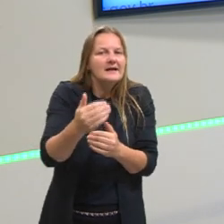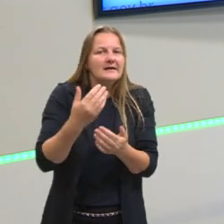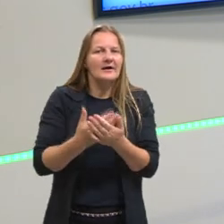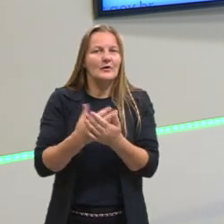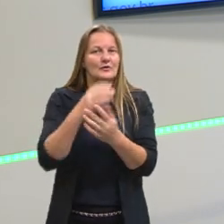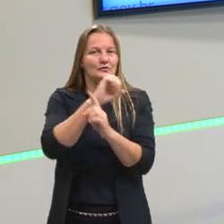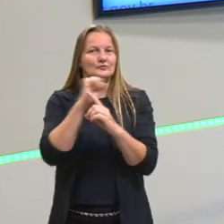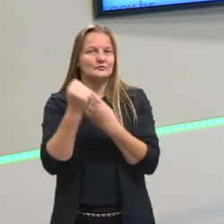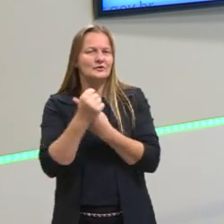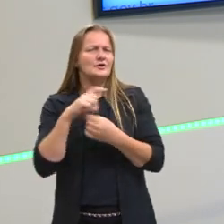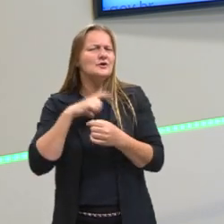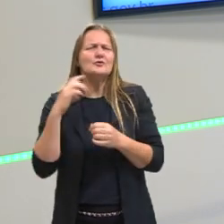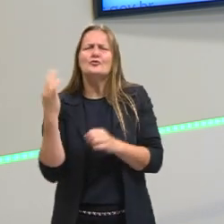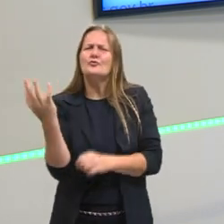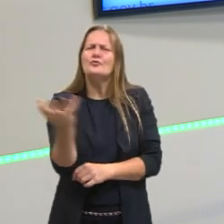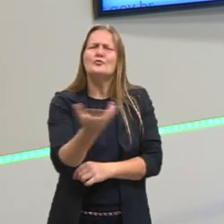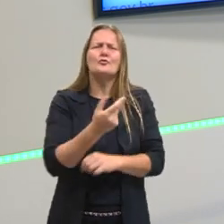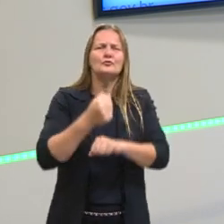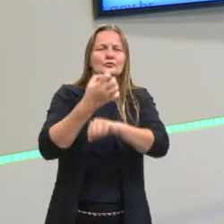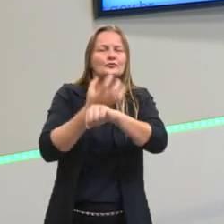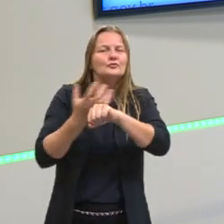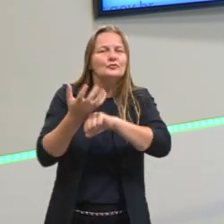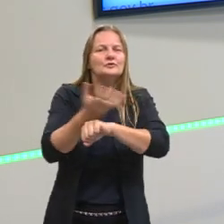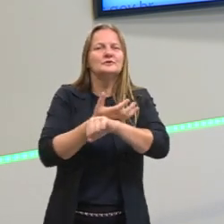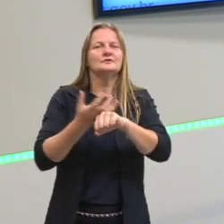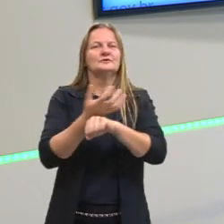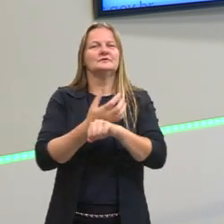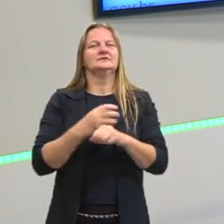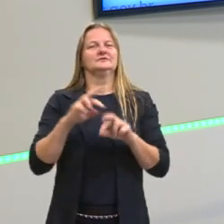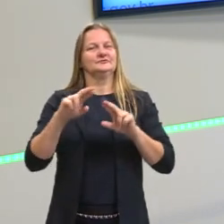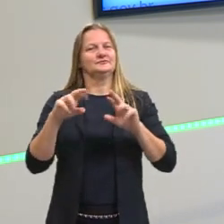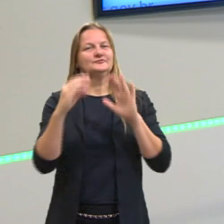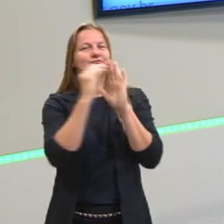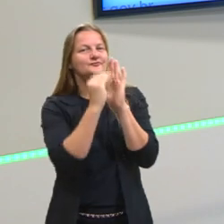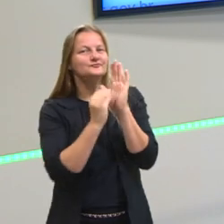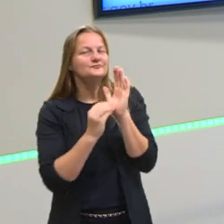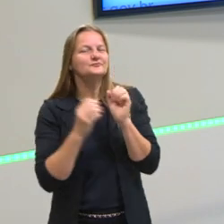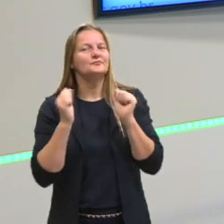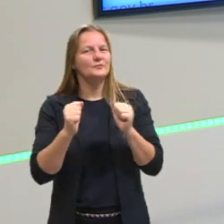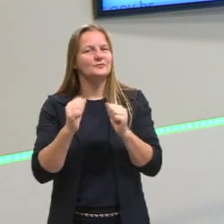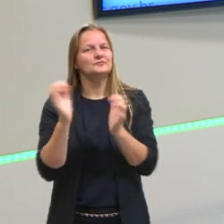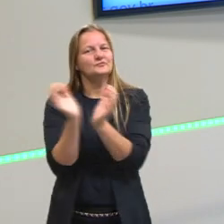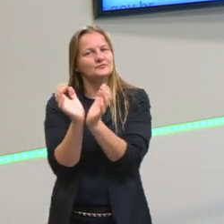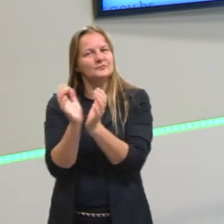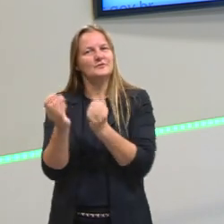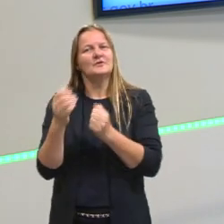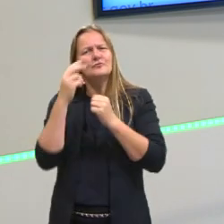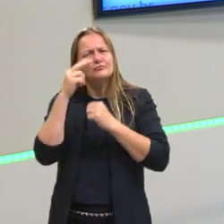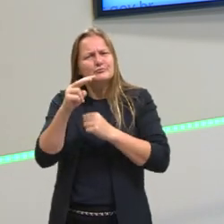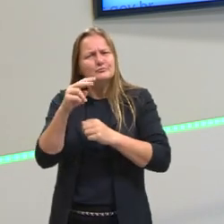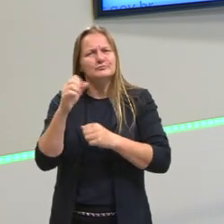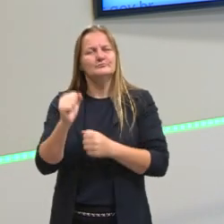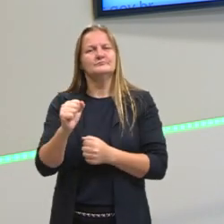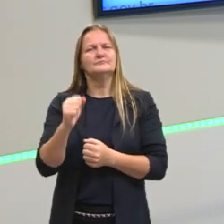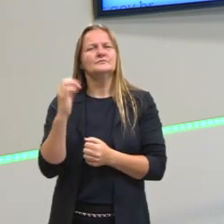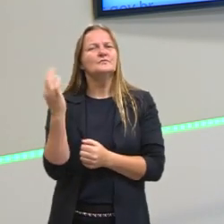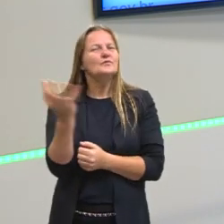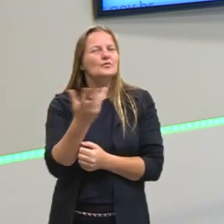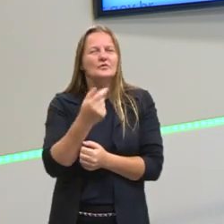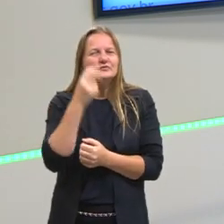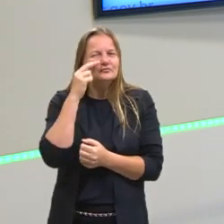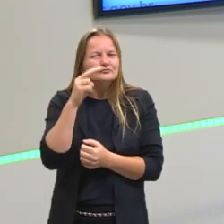tem as aulas de todos os componentes curriculares, de todos os meus colegas, então por favor assista todas as aulas também,